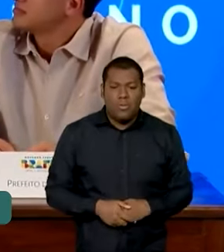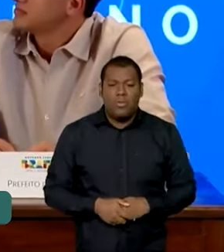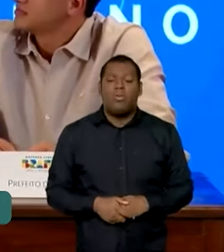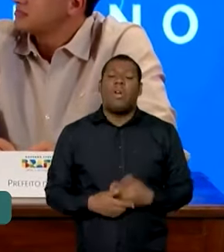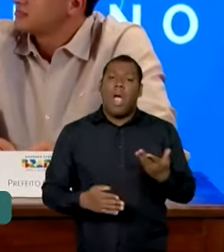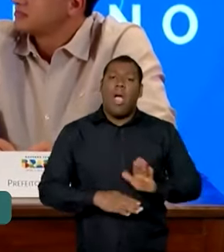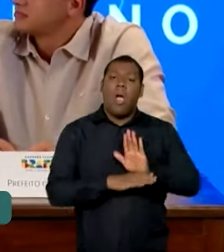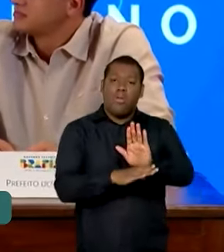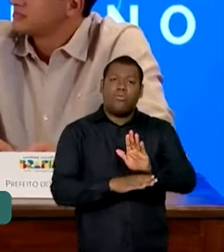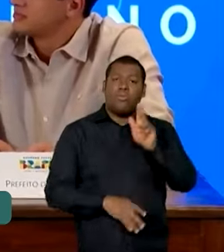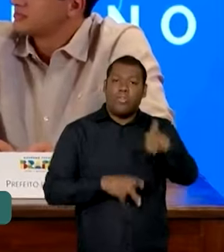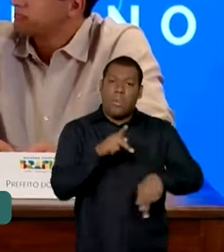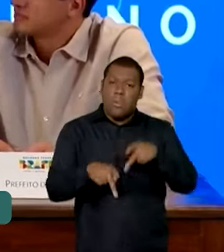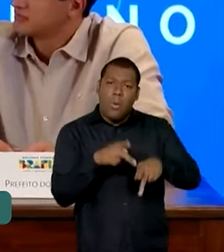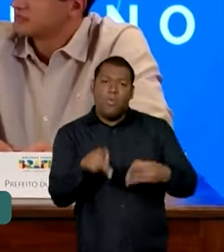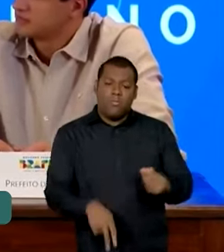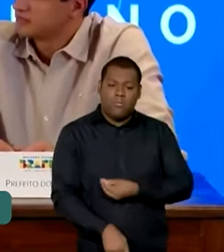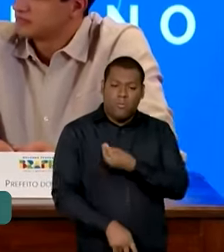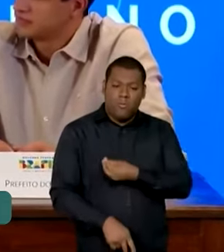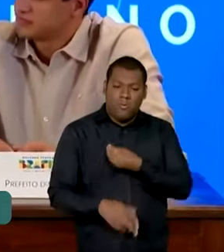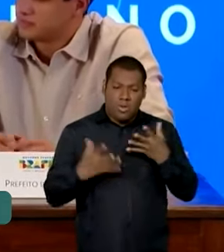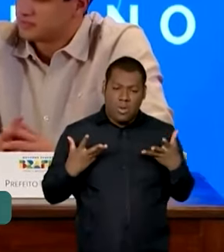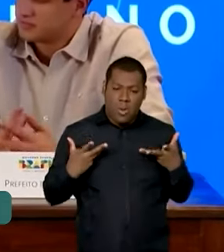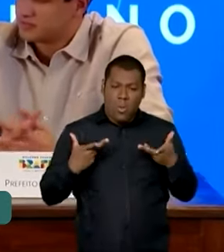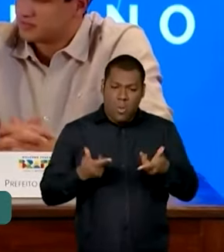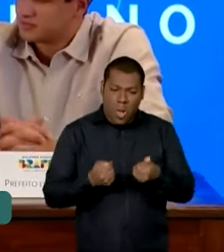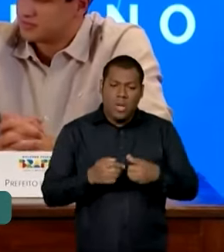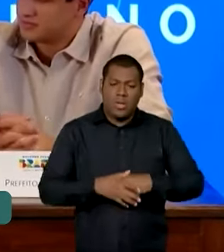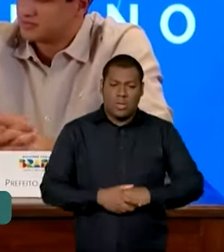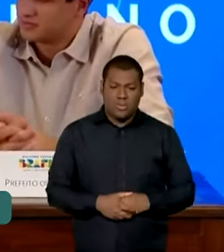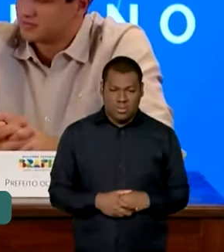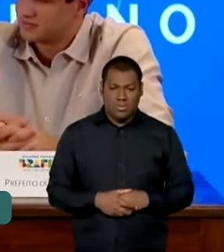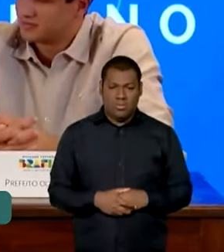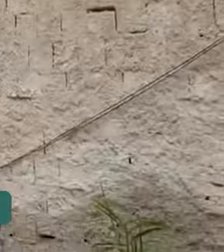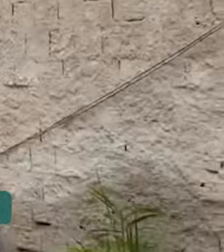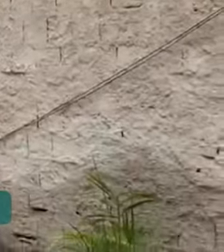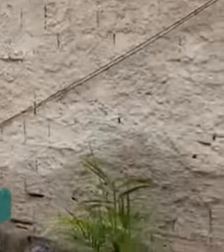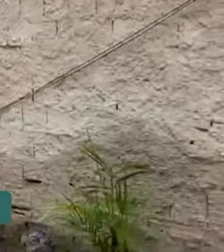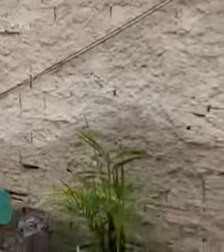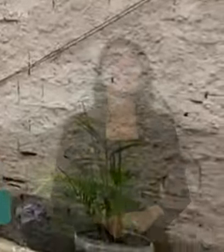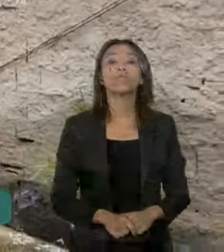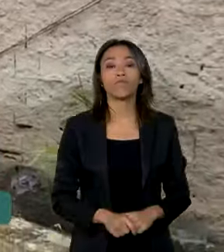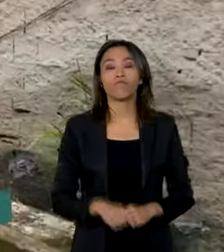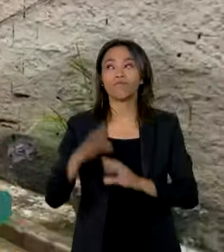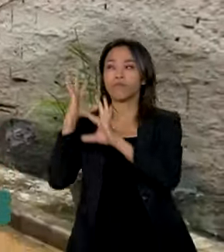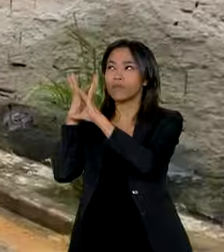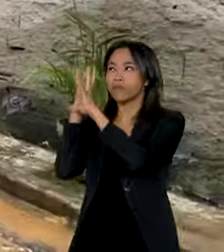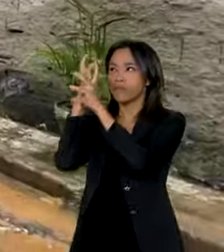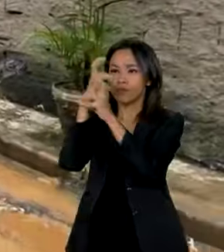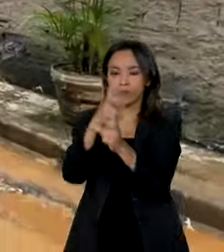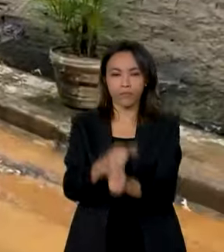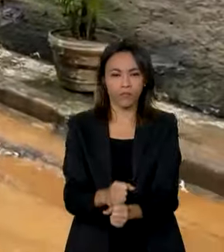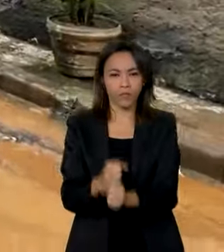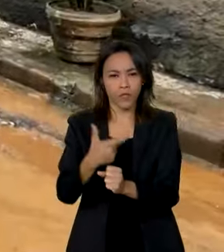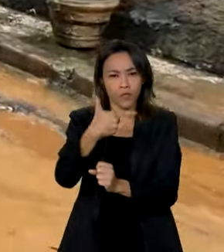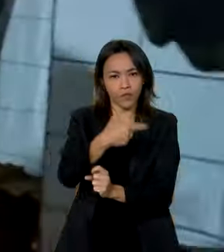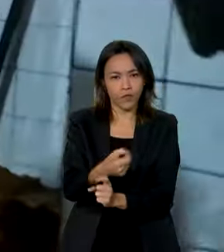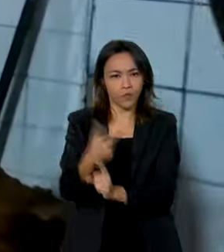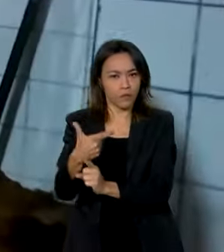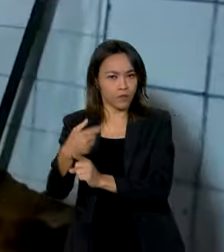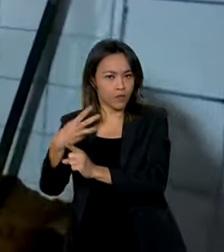qualidade de vida para essas pessoas viverem dignamente e cuidar da sua família. Um balanço de 2023